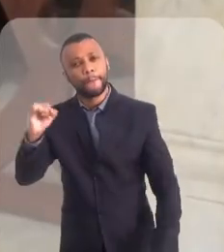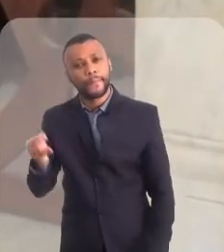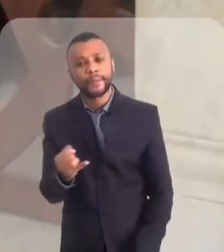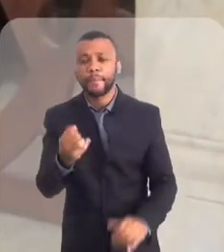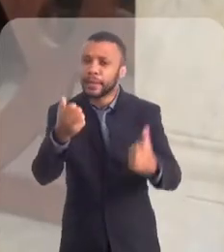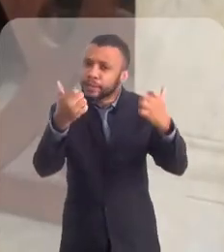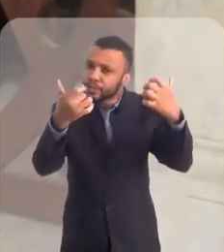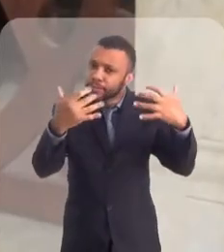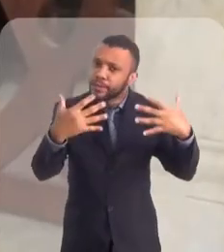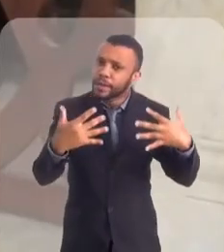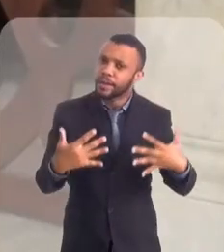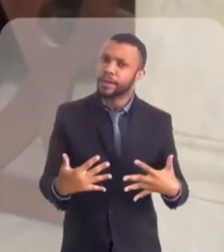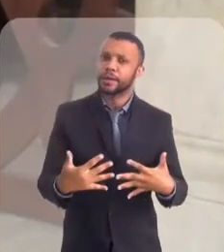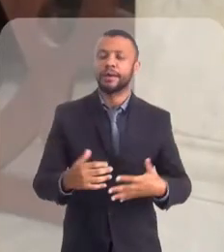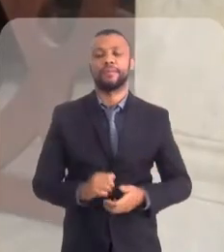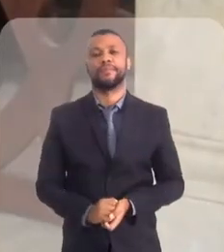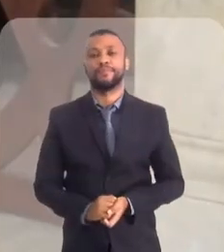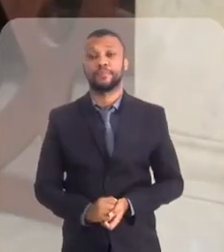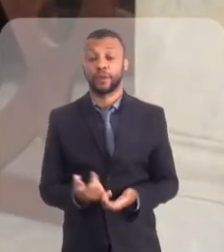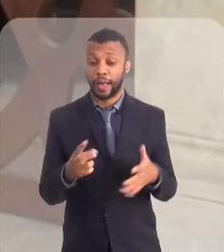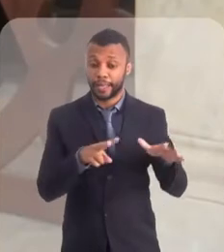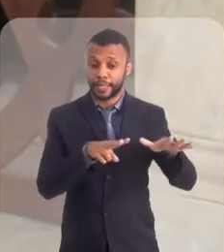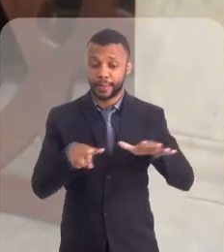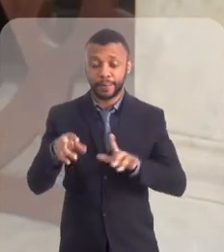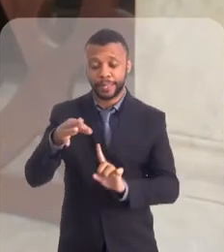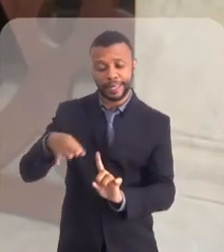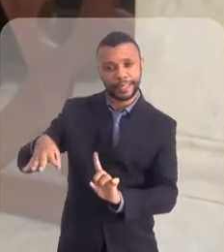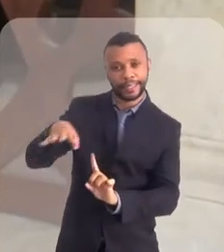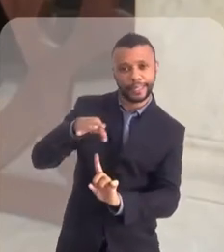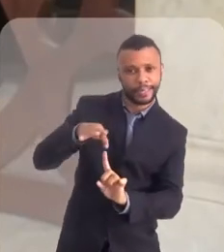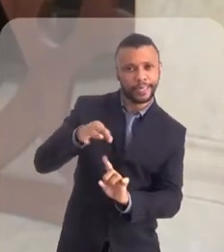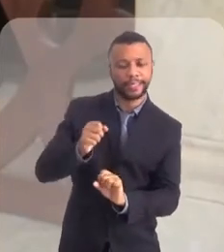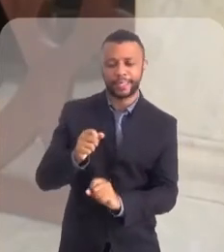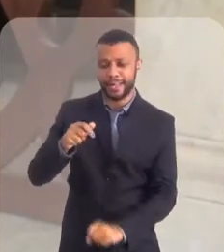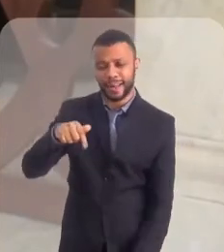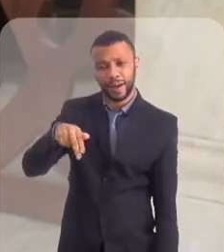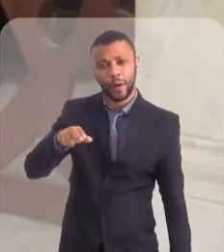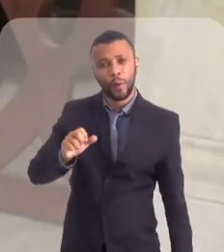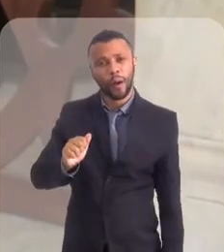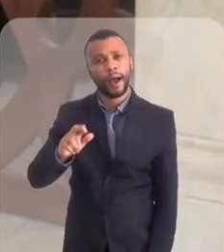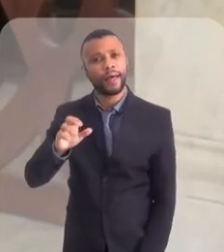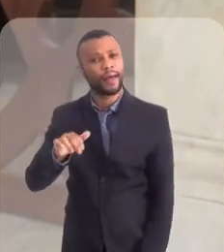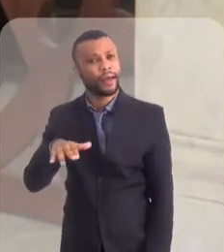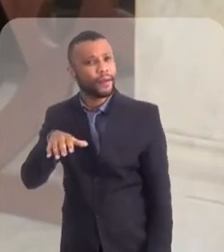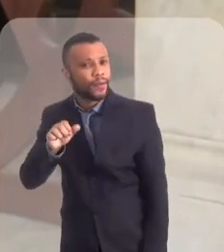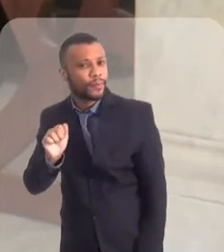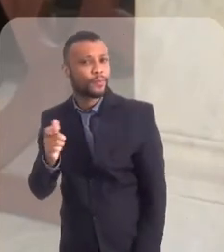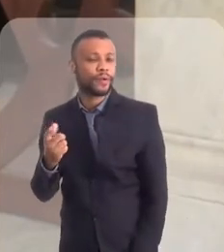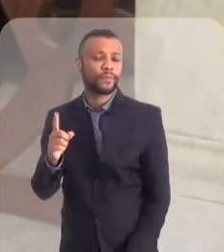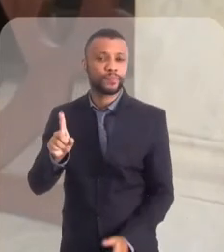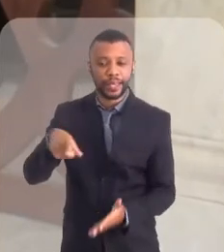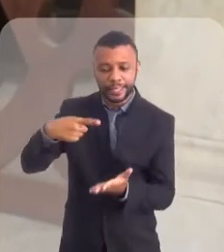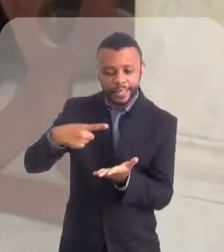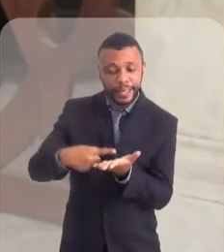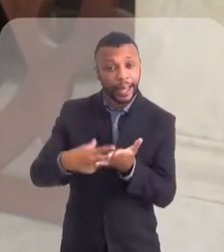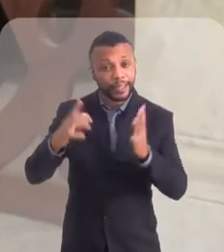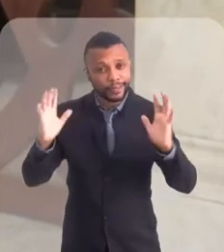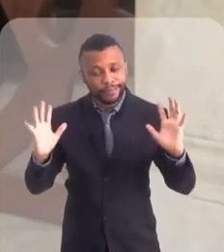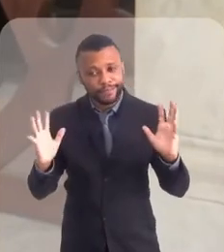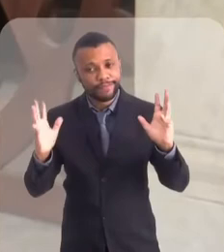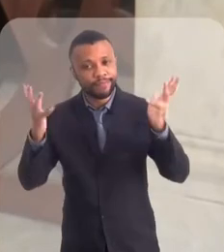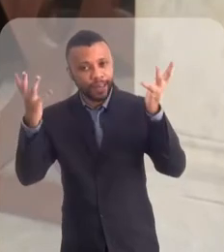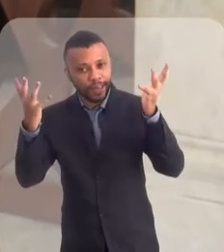esclarecimento. Não é a Semana Santa, a quaresma. As datas